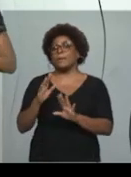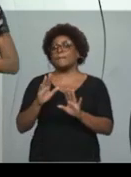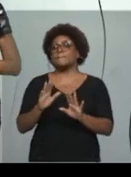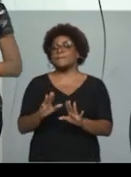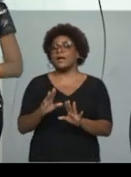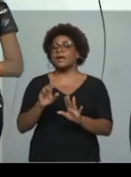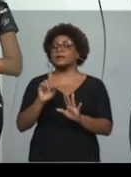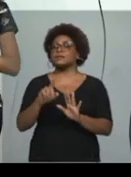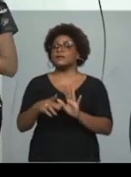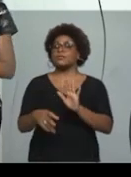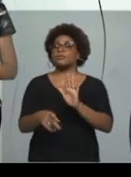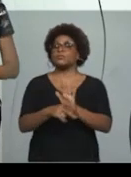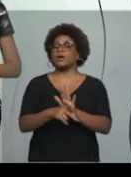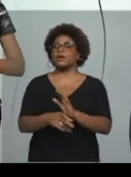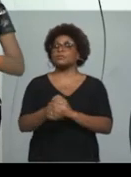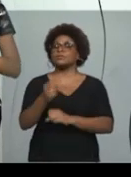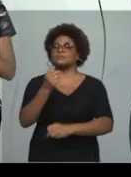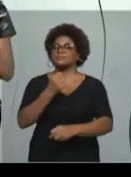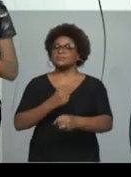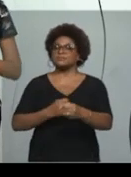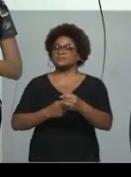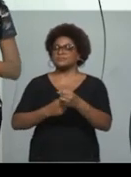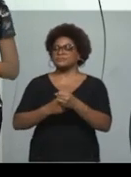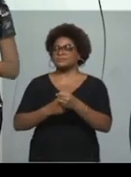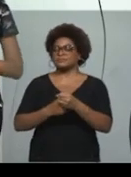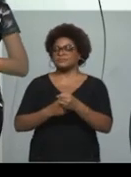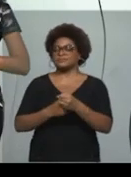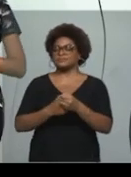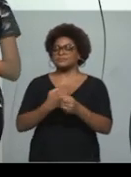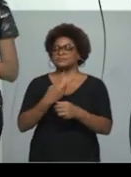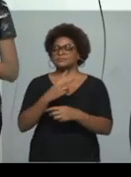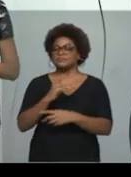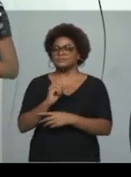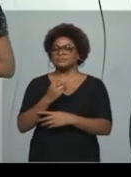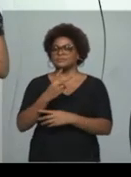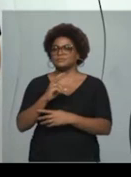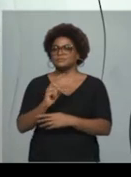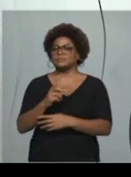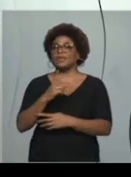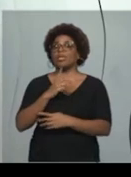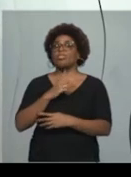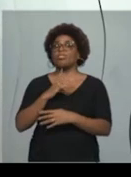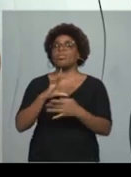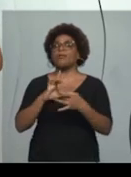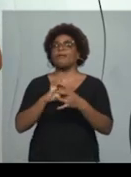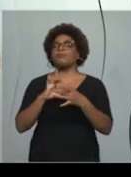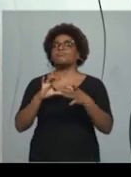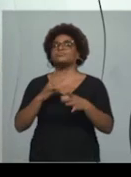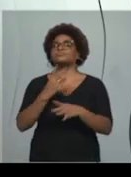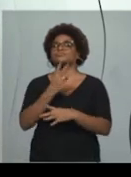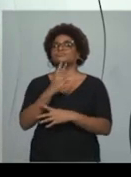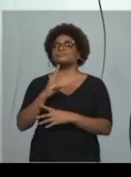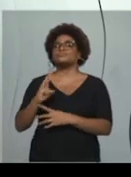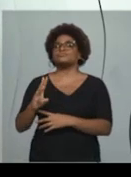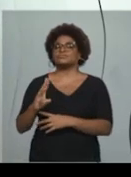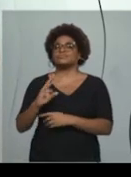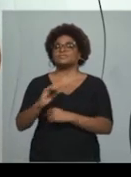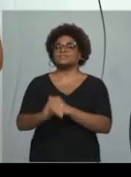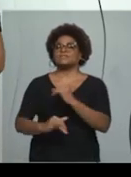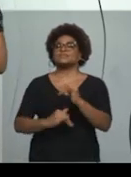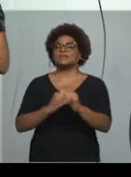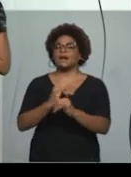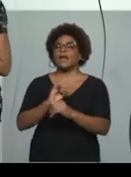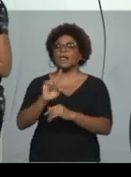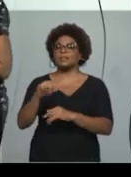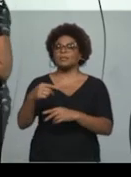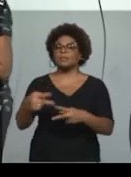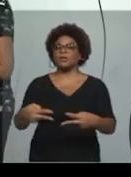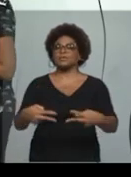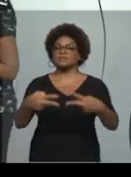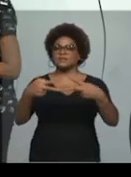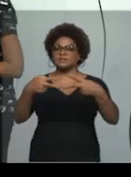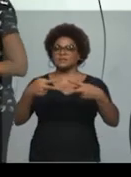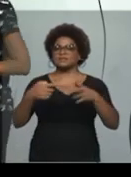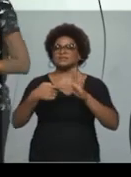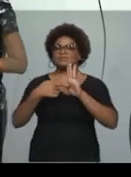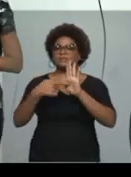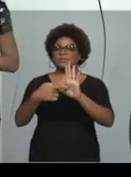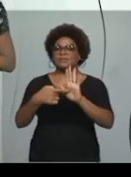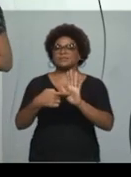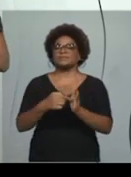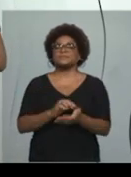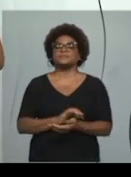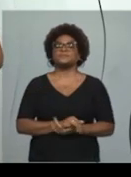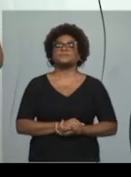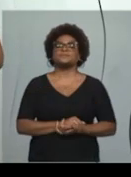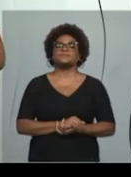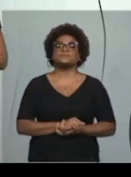ao ano anterior. Ela está disponível na internet, daqui a pouco eu mostro o link para vocês. Então, vamos à primeira